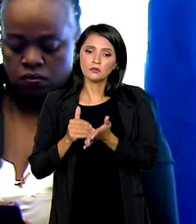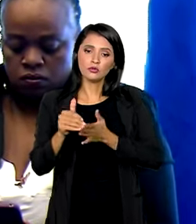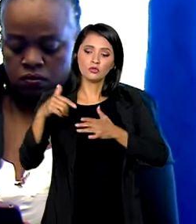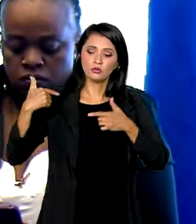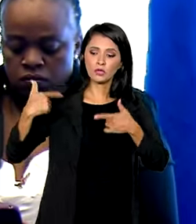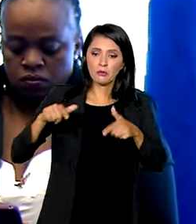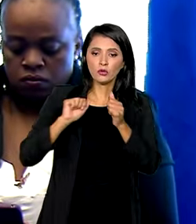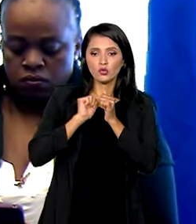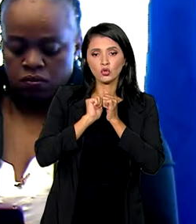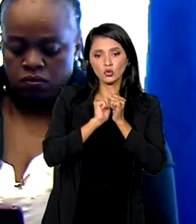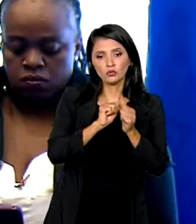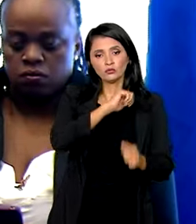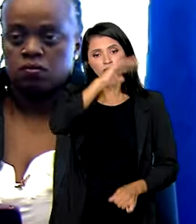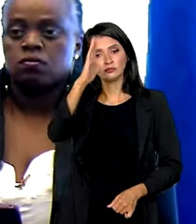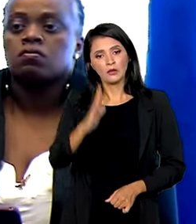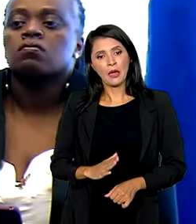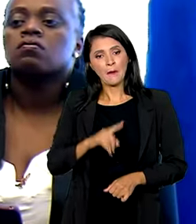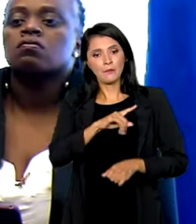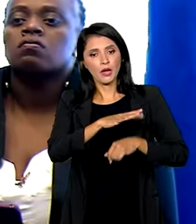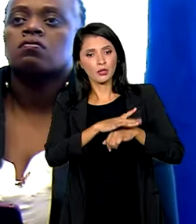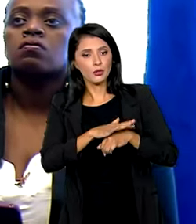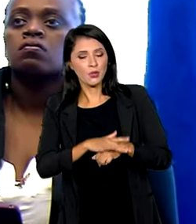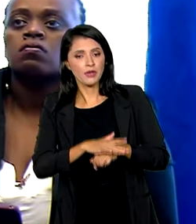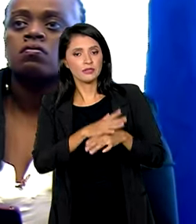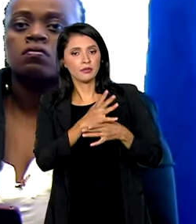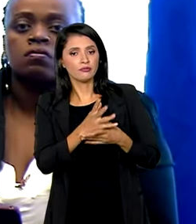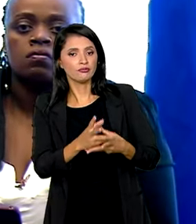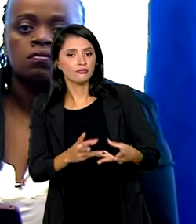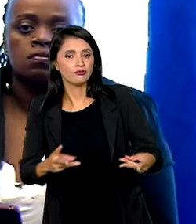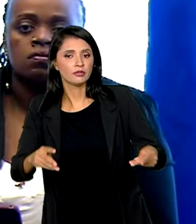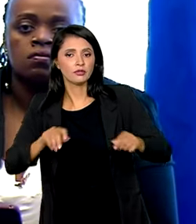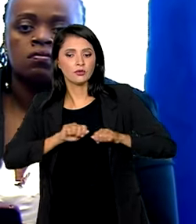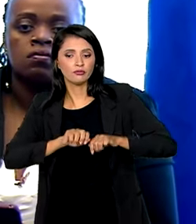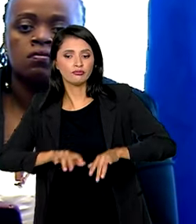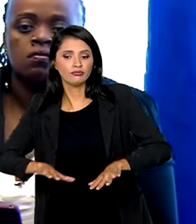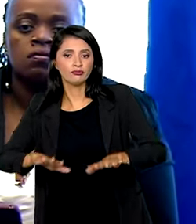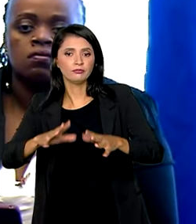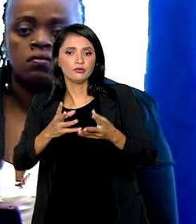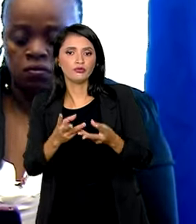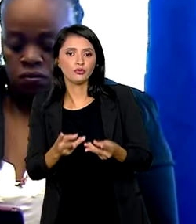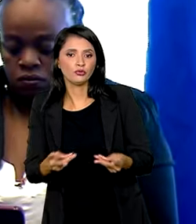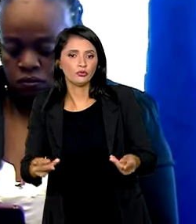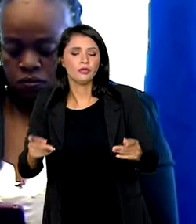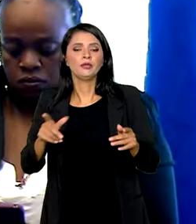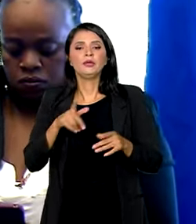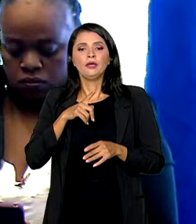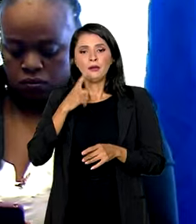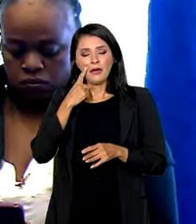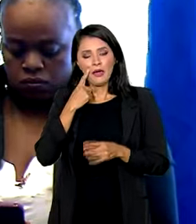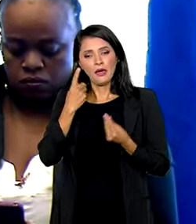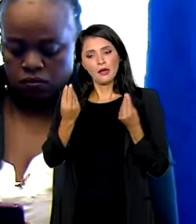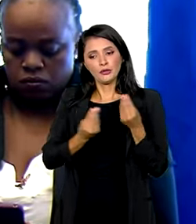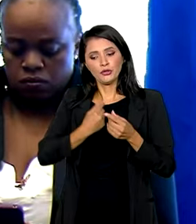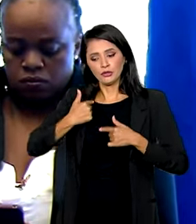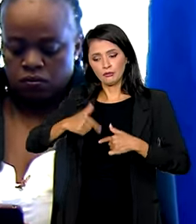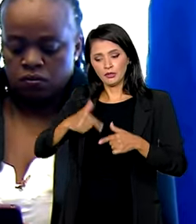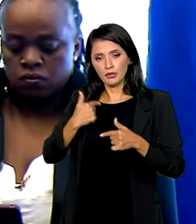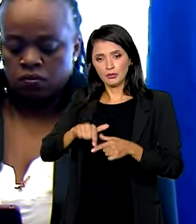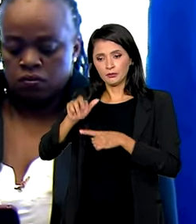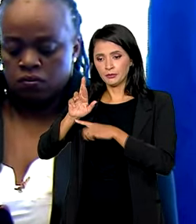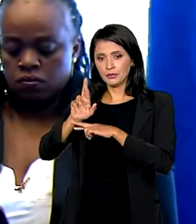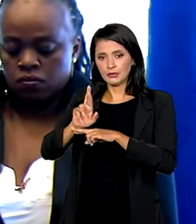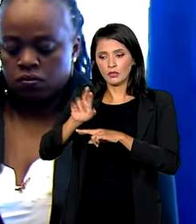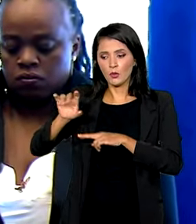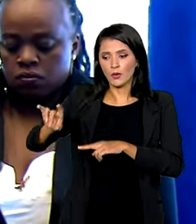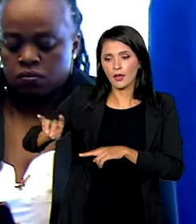com o Brasil para a eliminação das doenças infecciosas. Estamos trabalhando por intermédio da nossa representação em cada